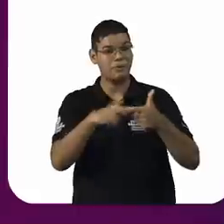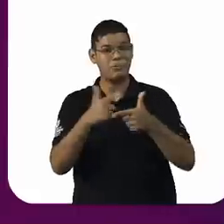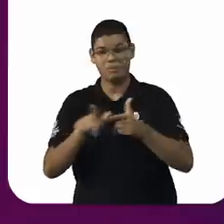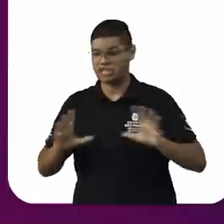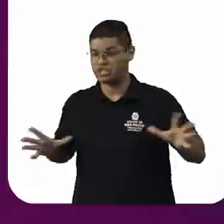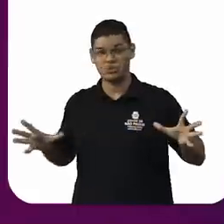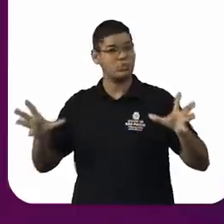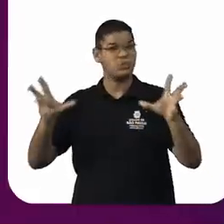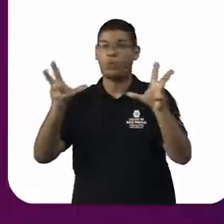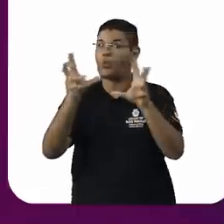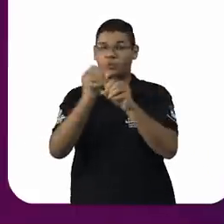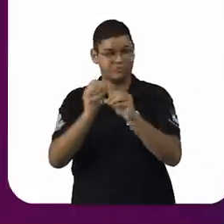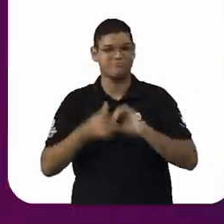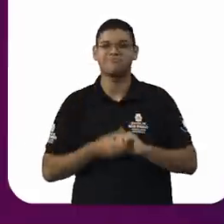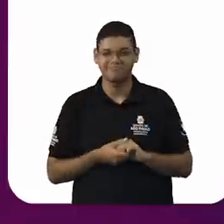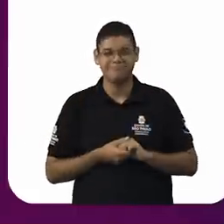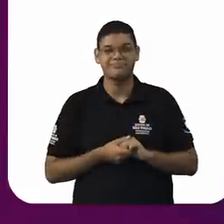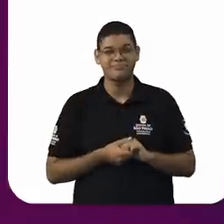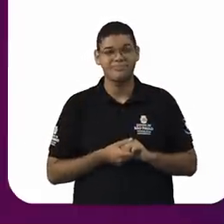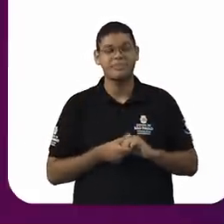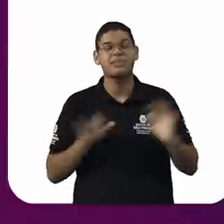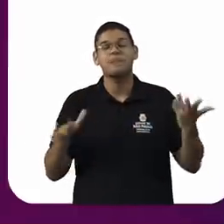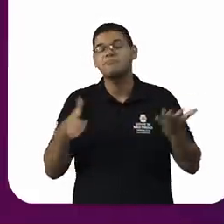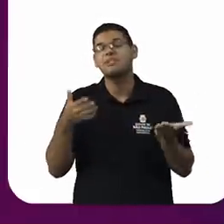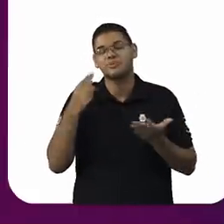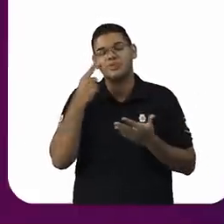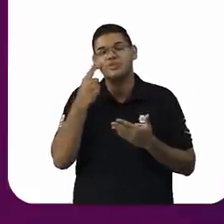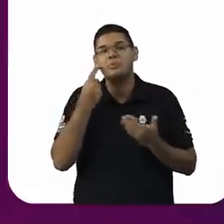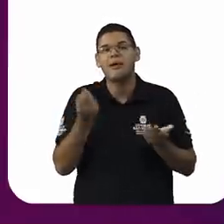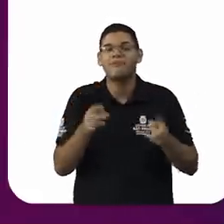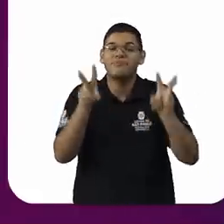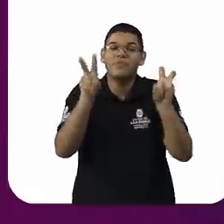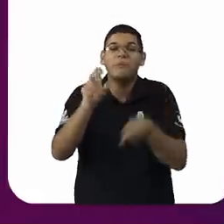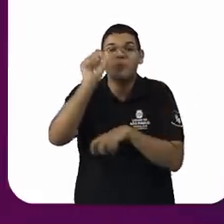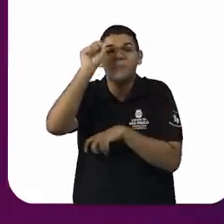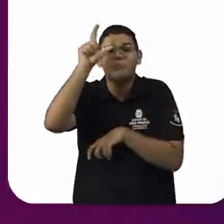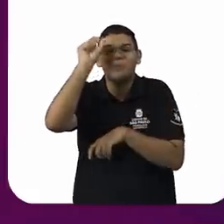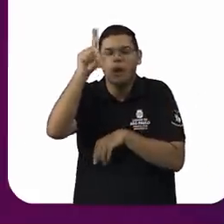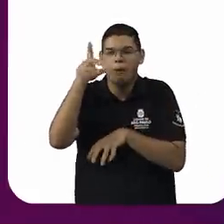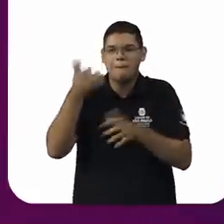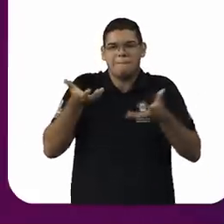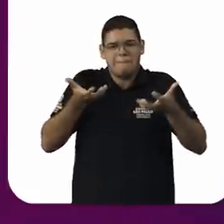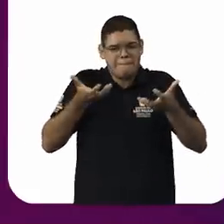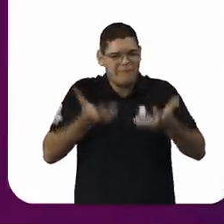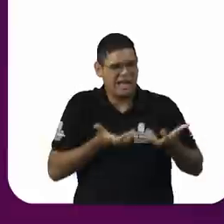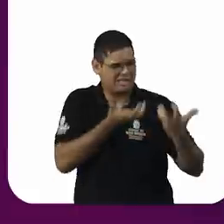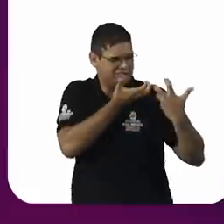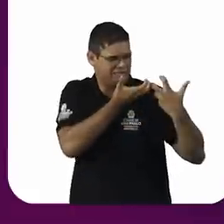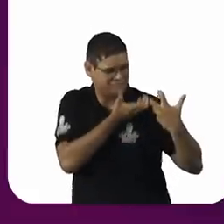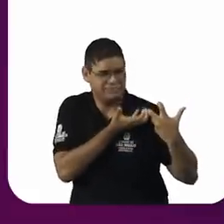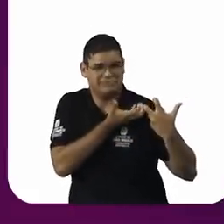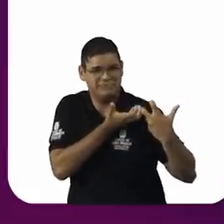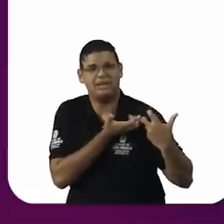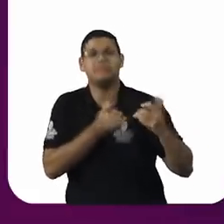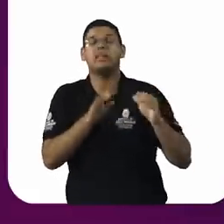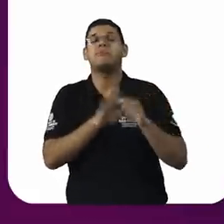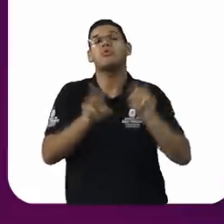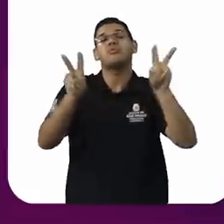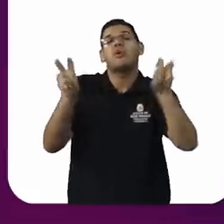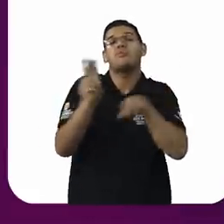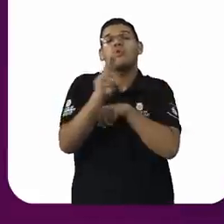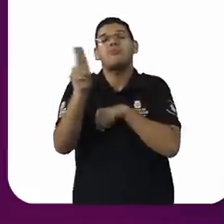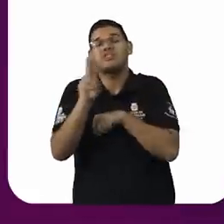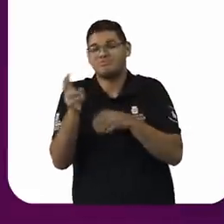pesa e como a questão normativa também carece desse